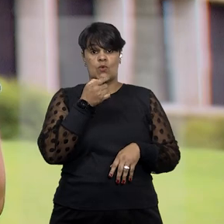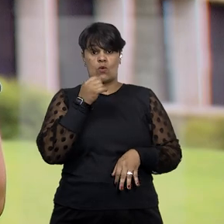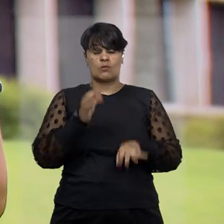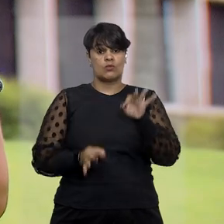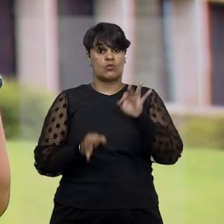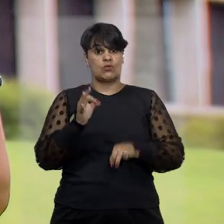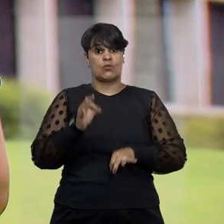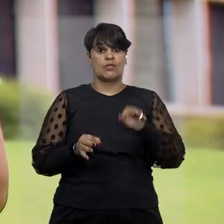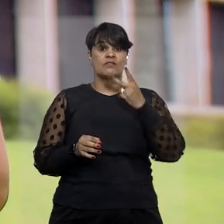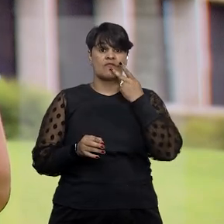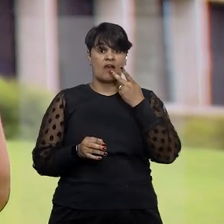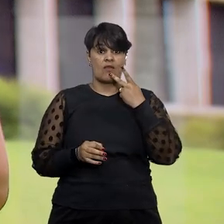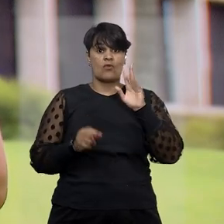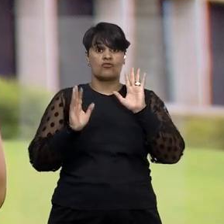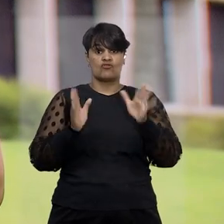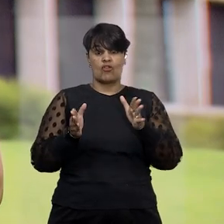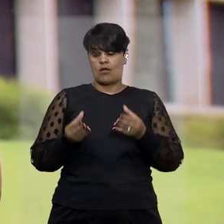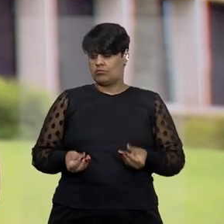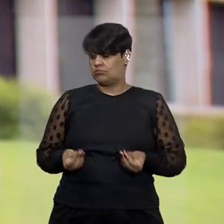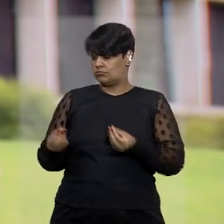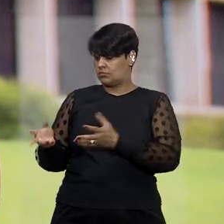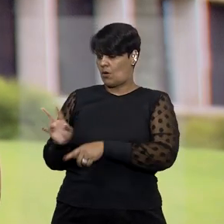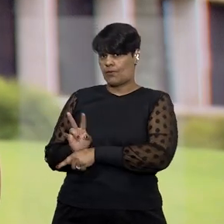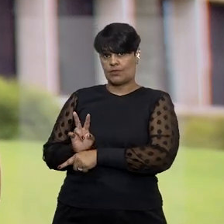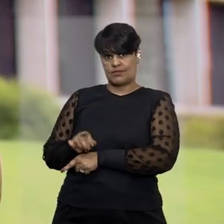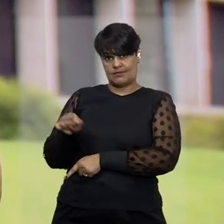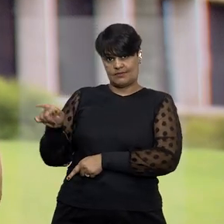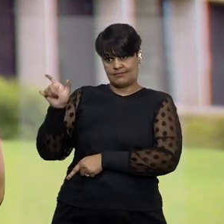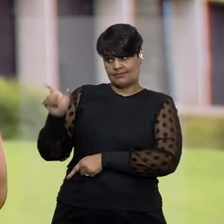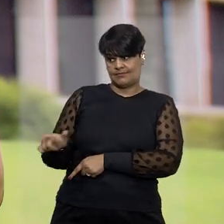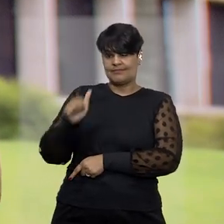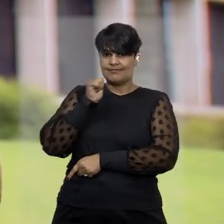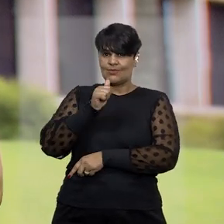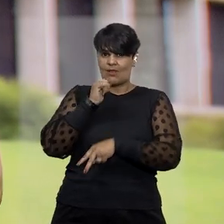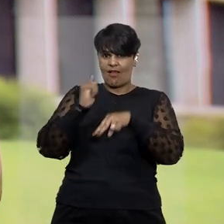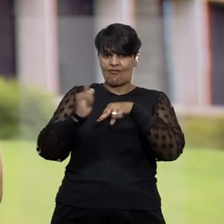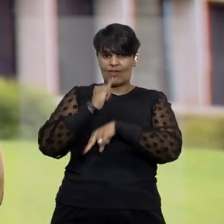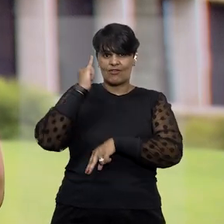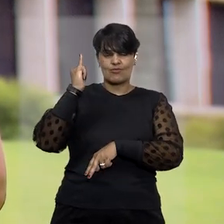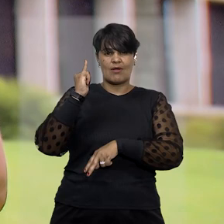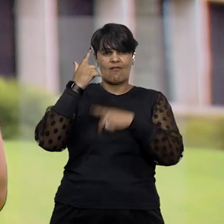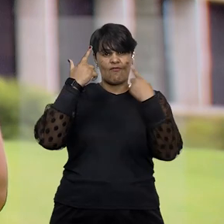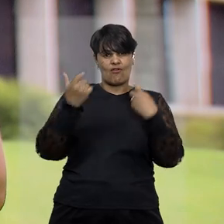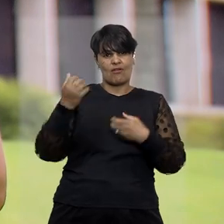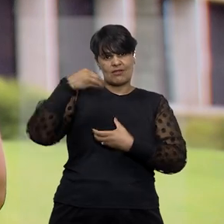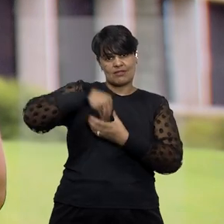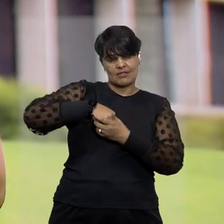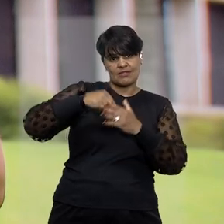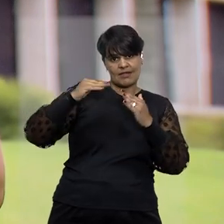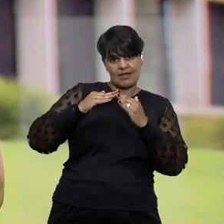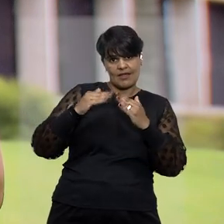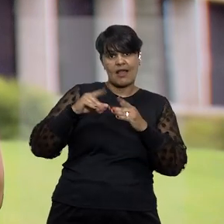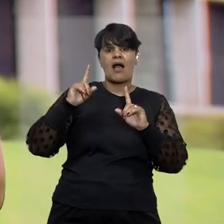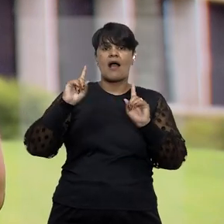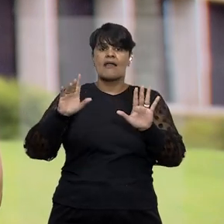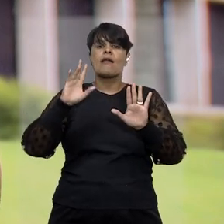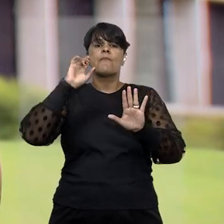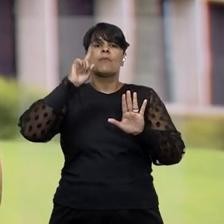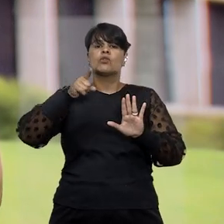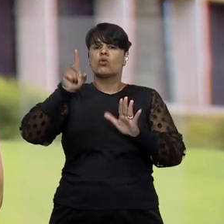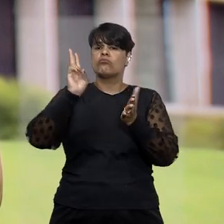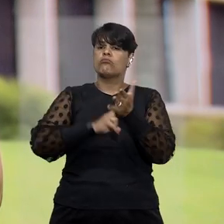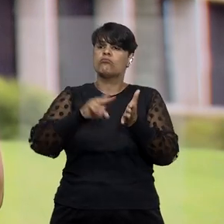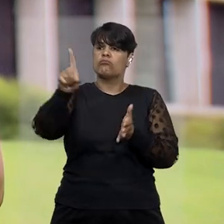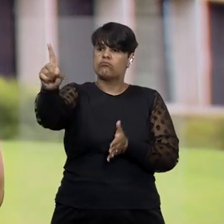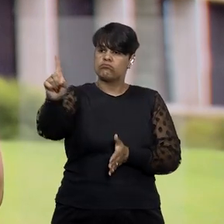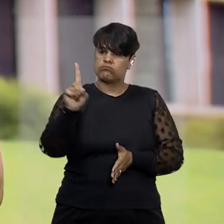conceder medidas protetivas de urgência em favor de uma vítima de violência doméstica, determinou a citação do requerido para tomar ciência